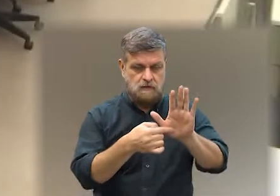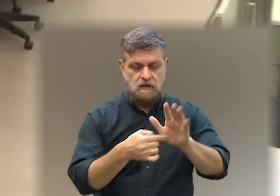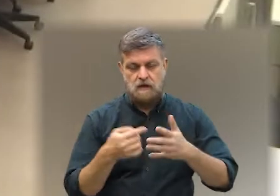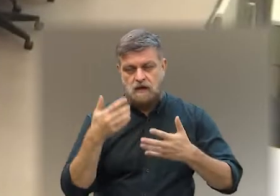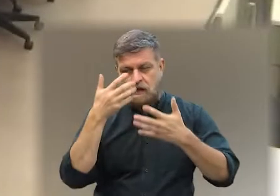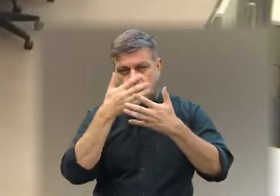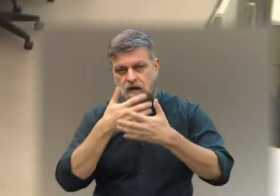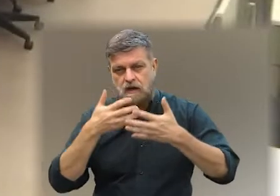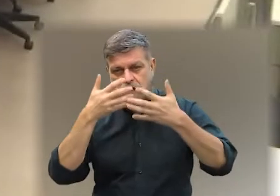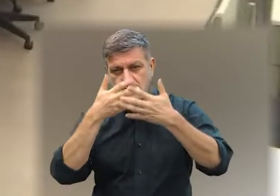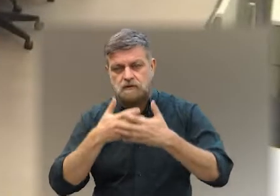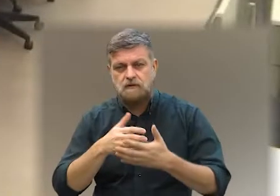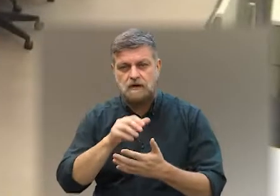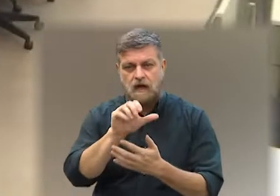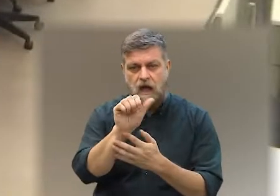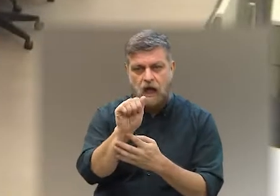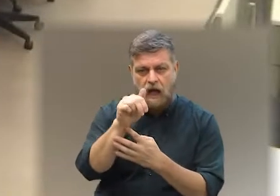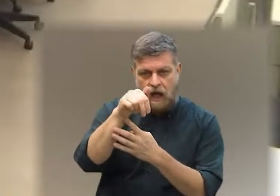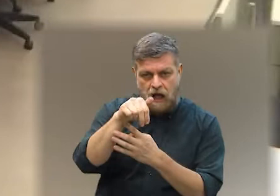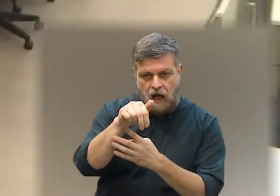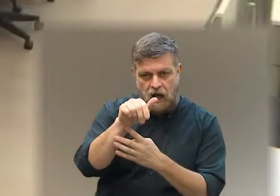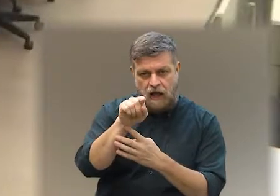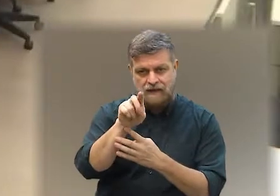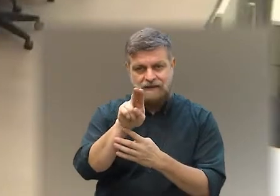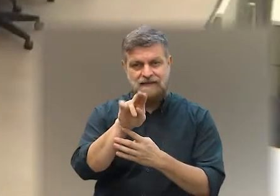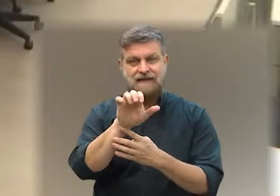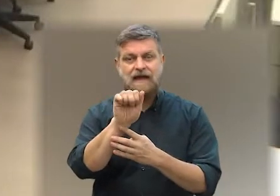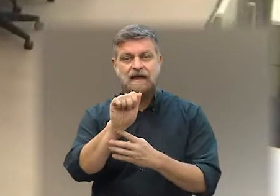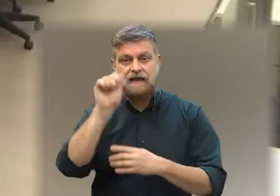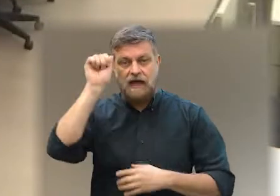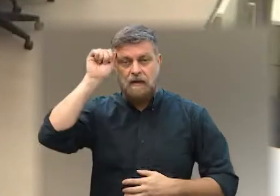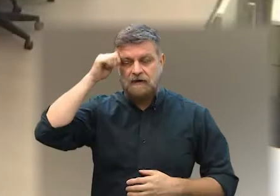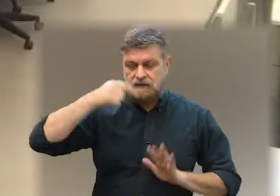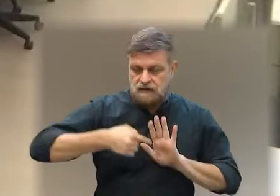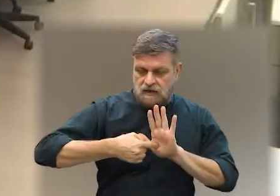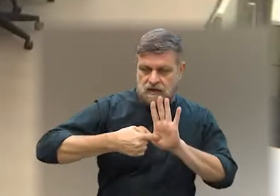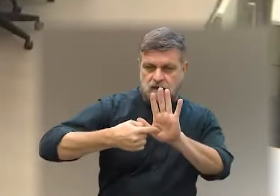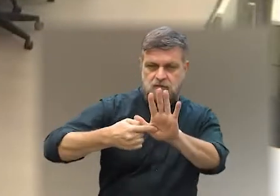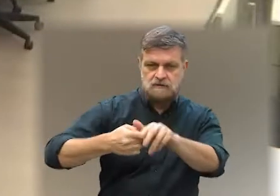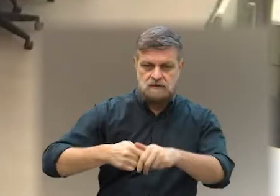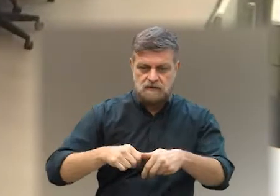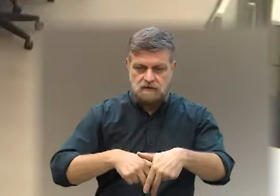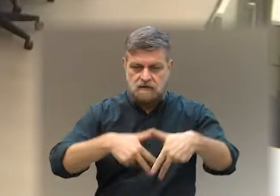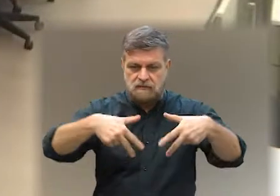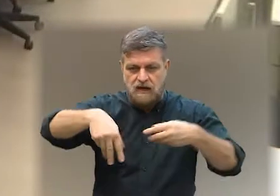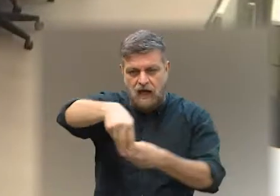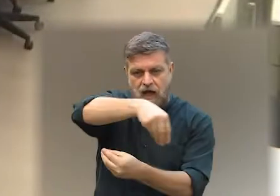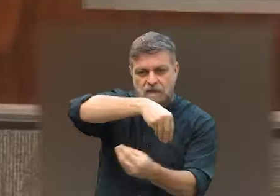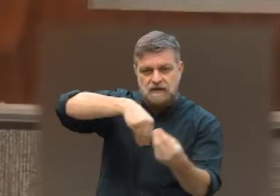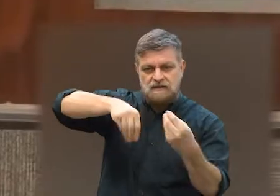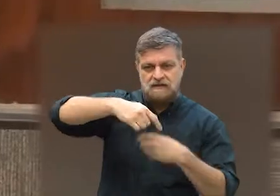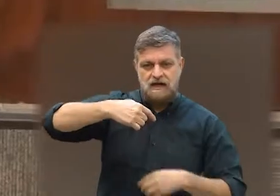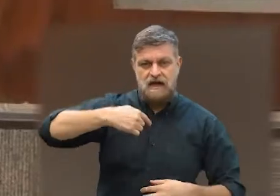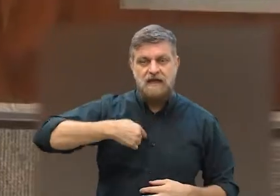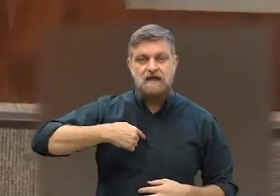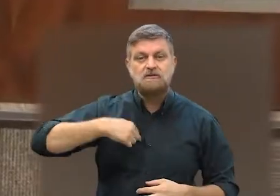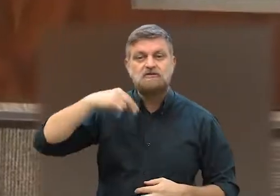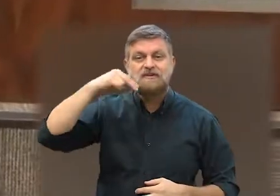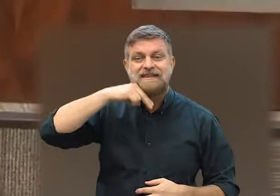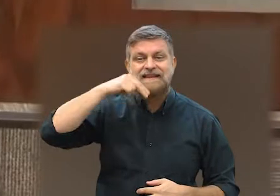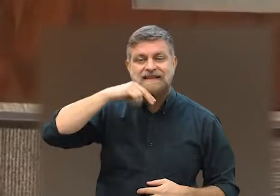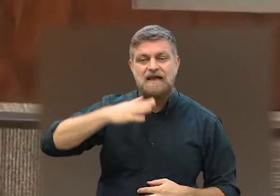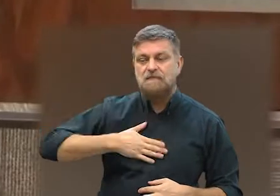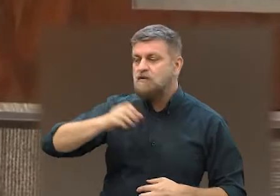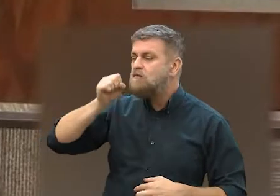cantora Andréa Preta, que abriu mostrando a importância da miscigenação brasileira. Eu sou neta de um homem negro